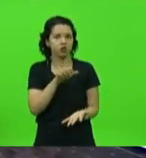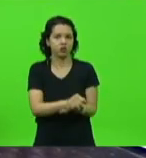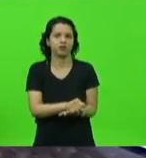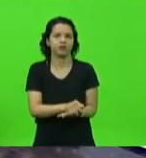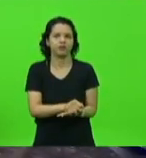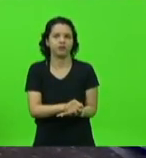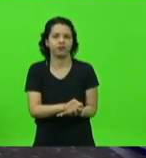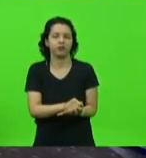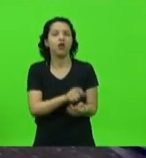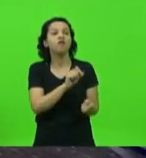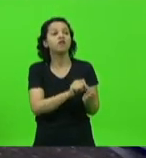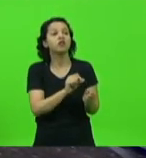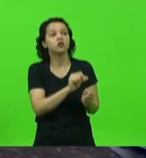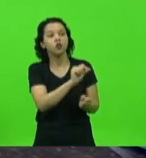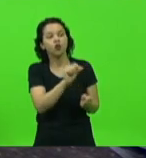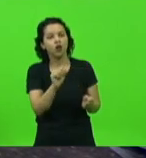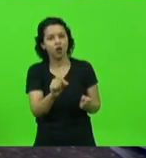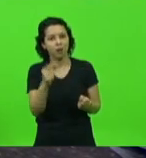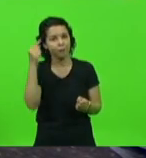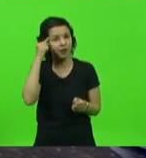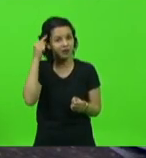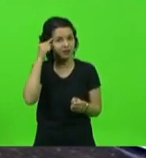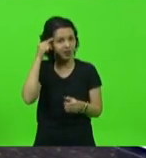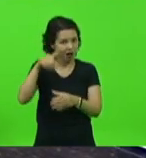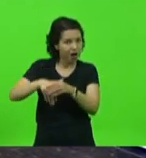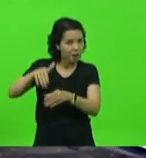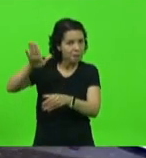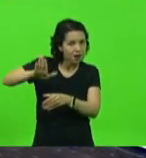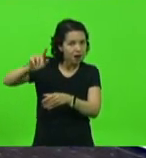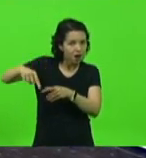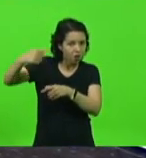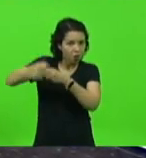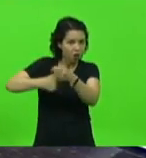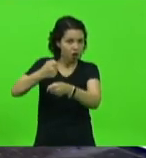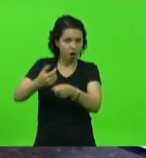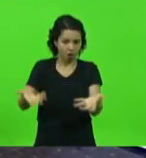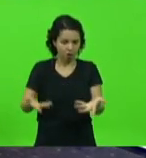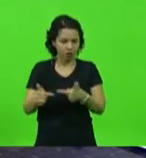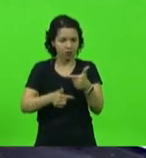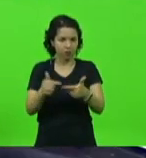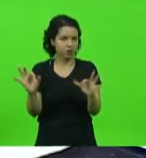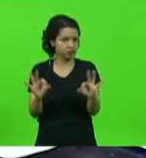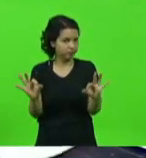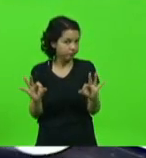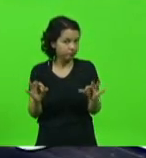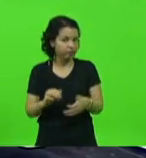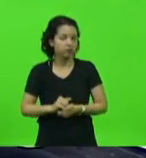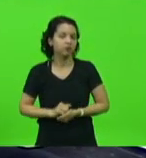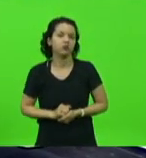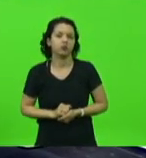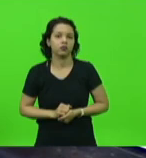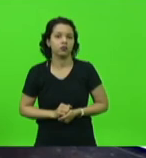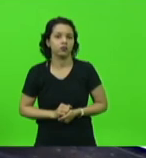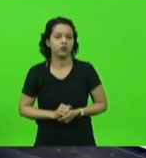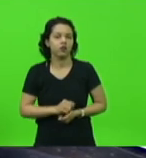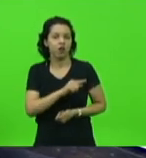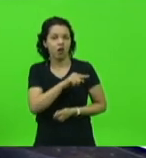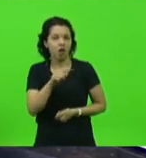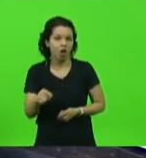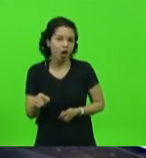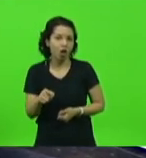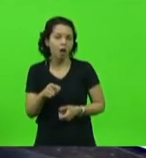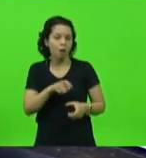O que estão fazendo lá? Estão só pensando na campanha do ano que vem, não vão trabalhar, não? Encheram de cabo eleitoral nas